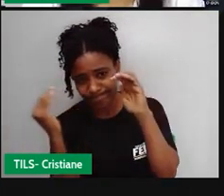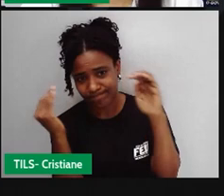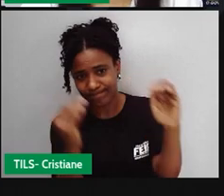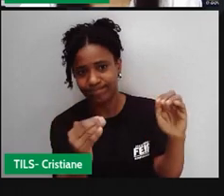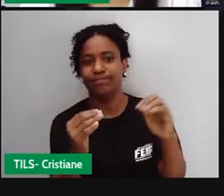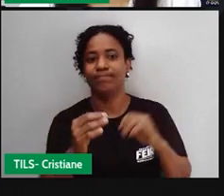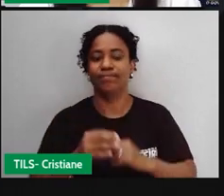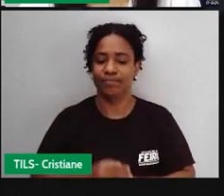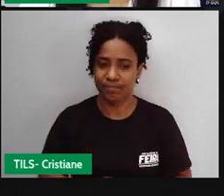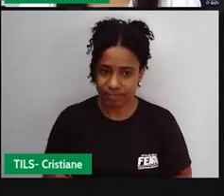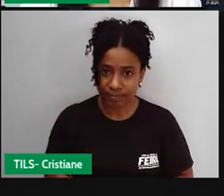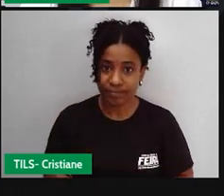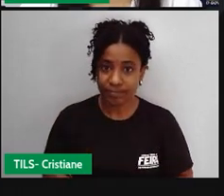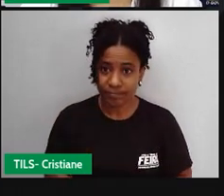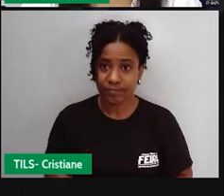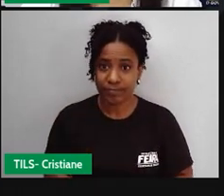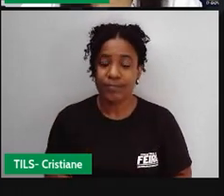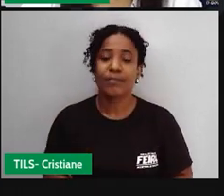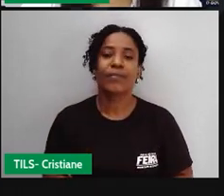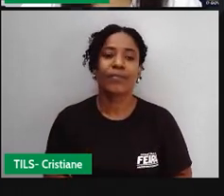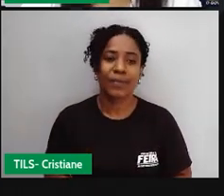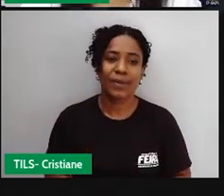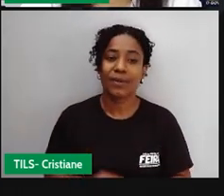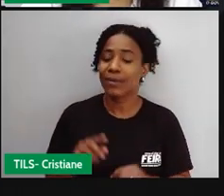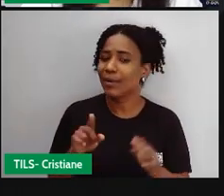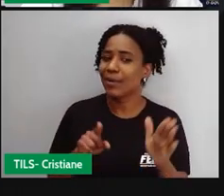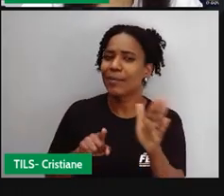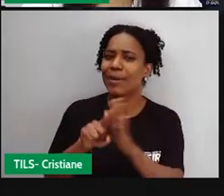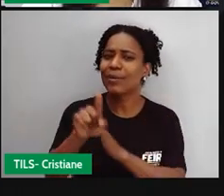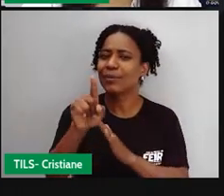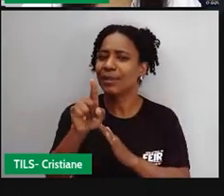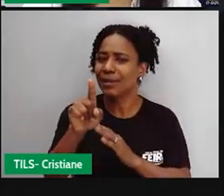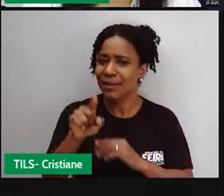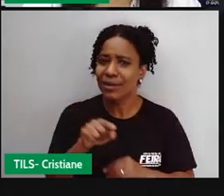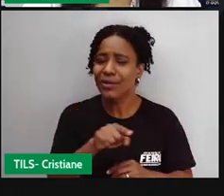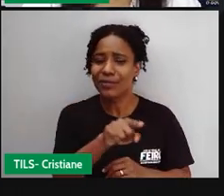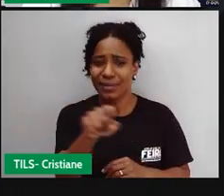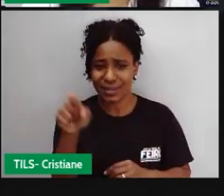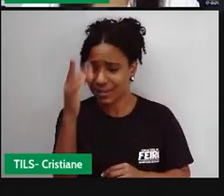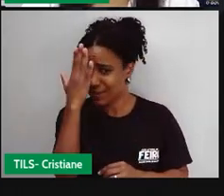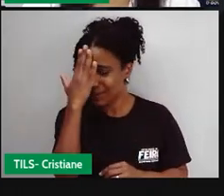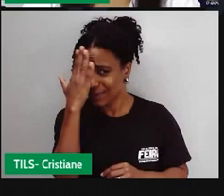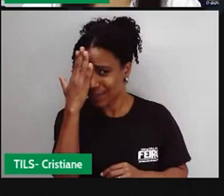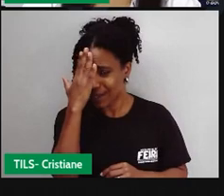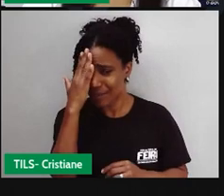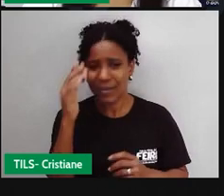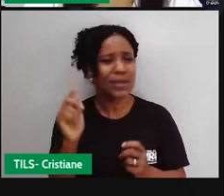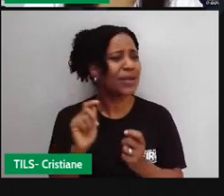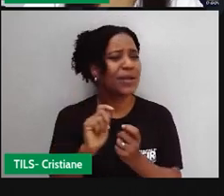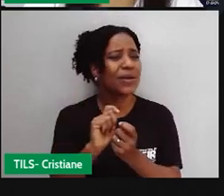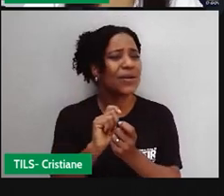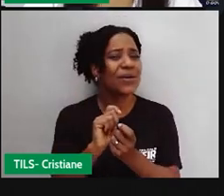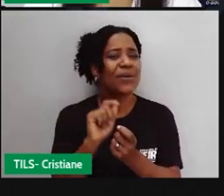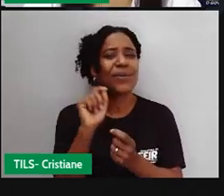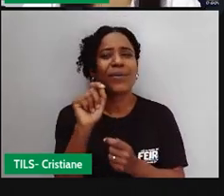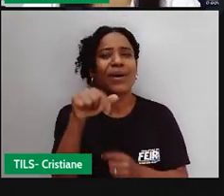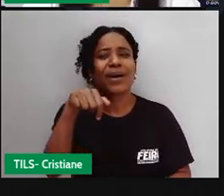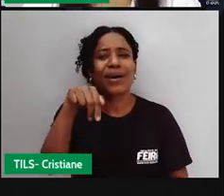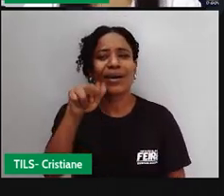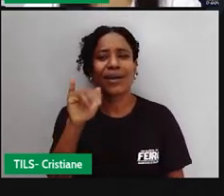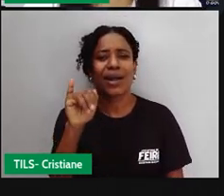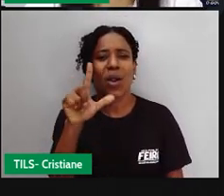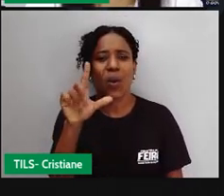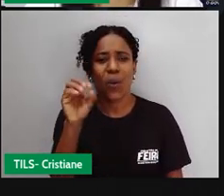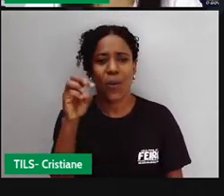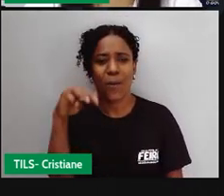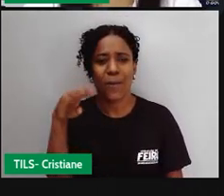E aí, a gente volta. E você sabe o que são quilombolas? A Pró falou dos africanos, falou de